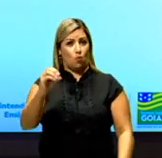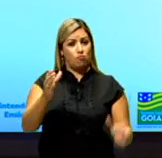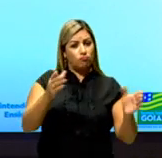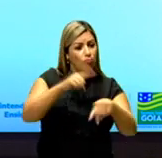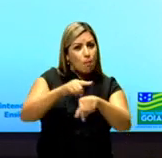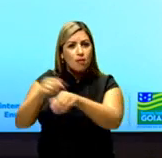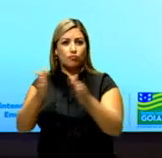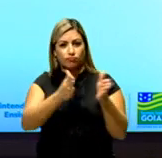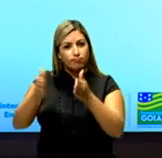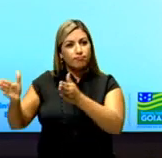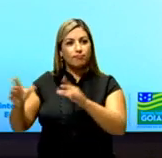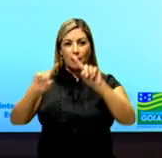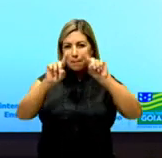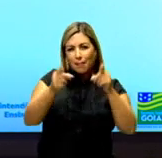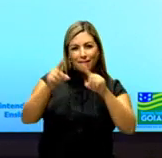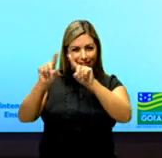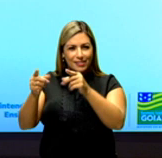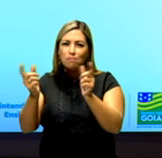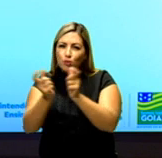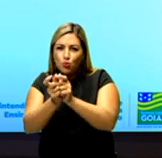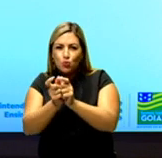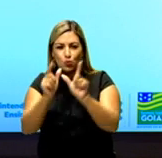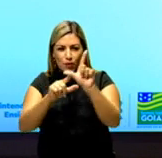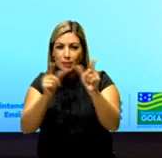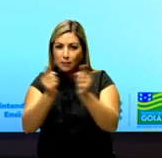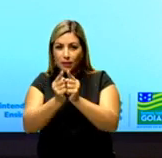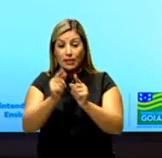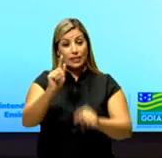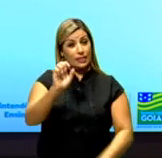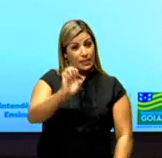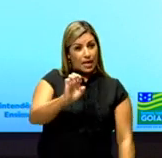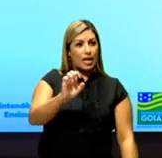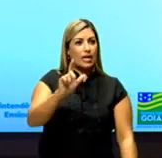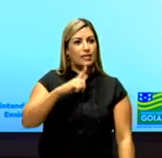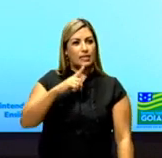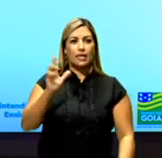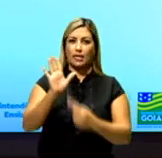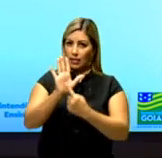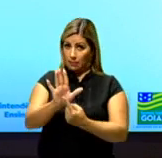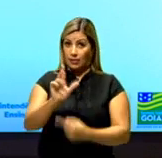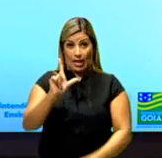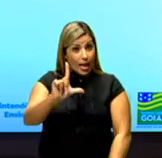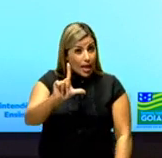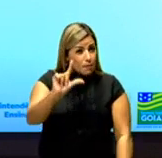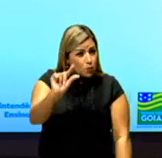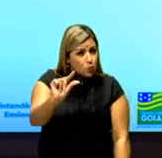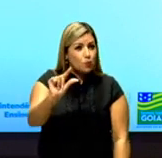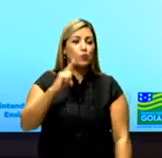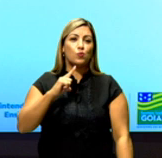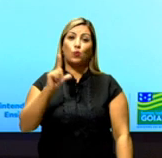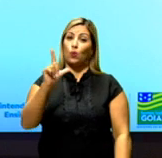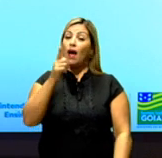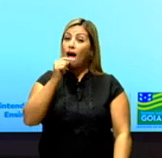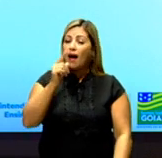entre parênteses com letrinha minúscula. Então se aparece um L minúsculo significa que essa substância está no estado líquido. Se